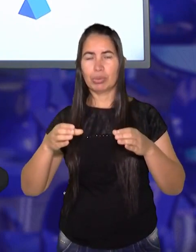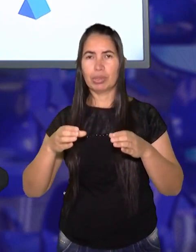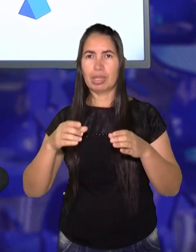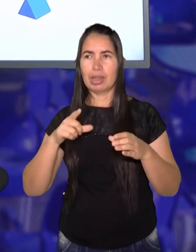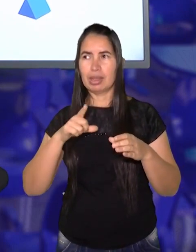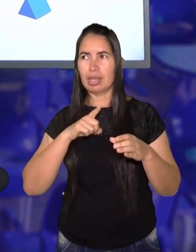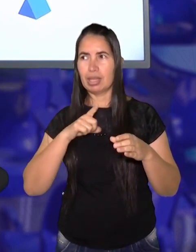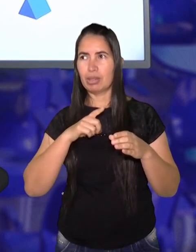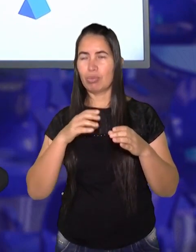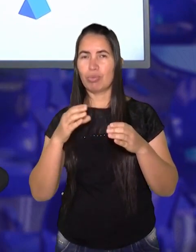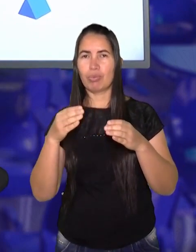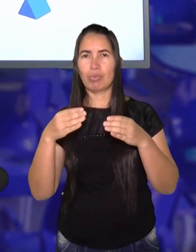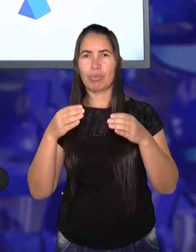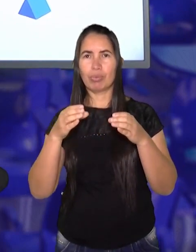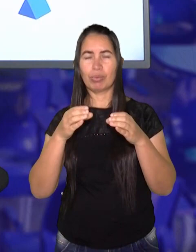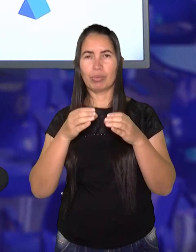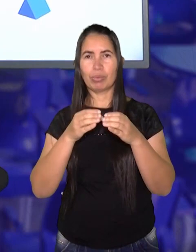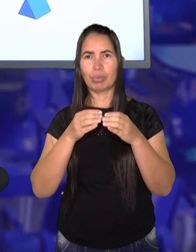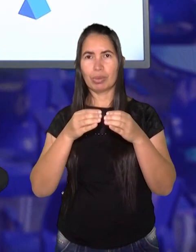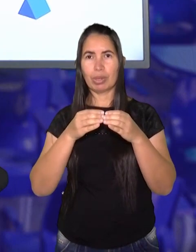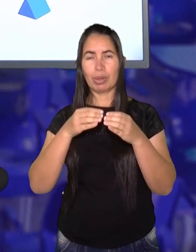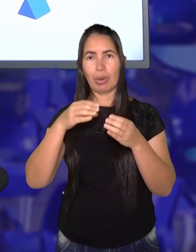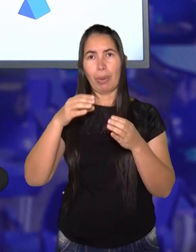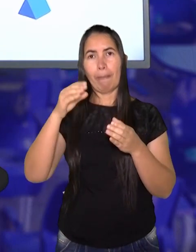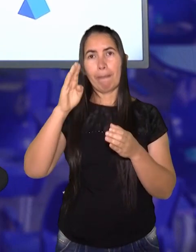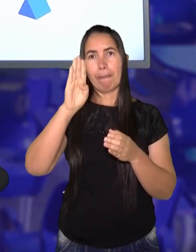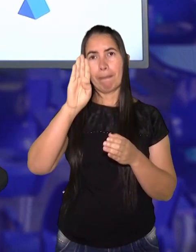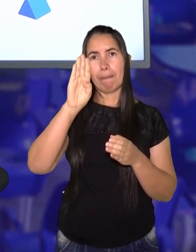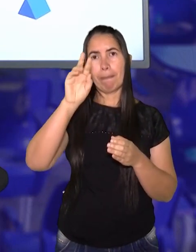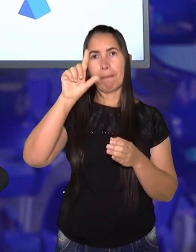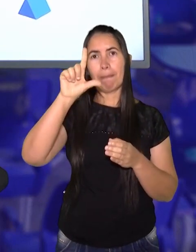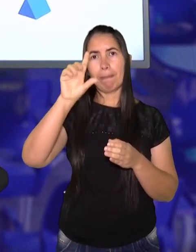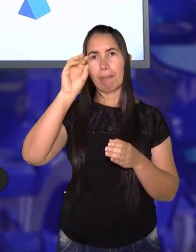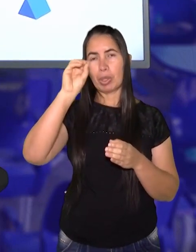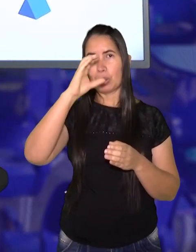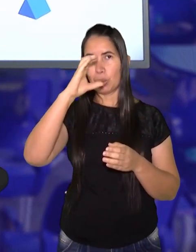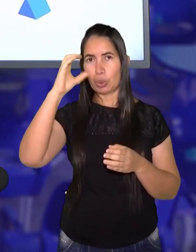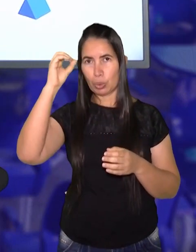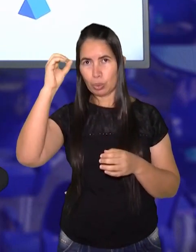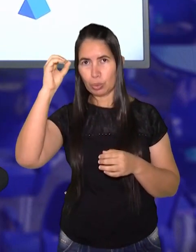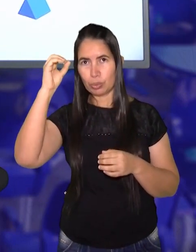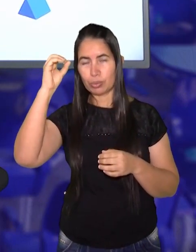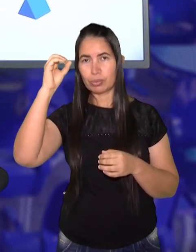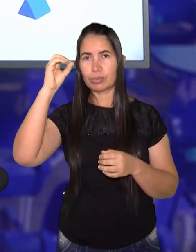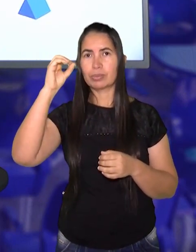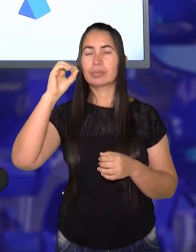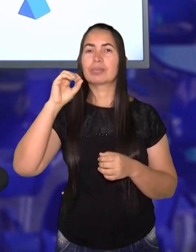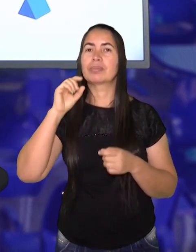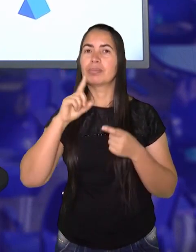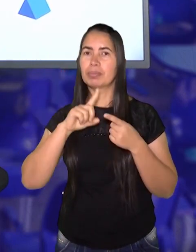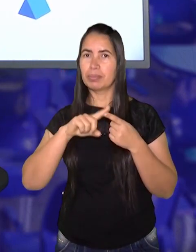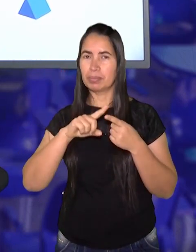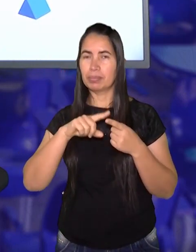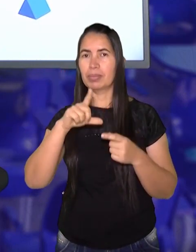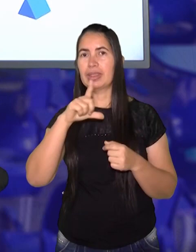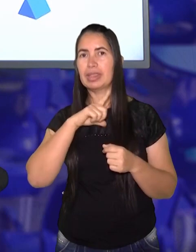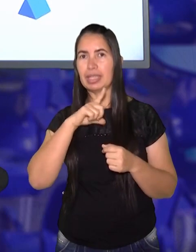o cubo. Olha aqui, ó. O bloco retangular de base triangular aqui.